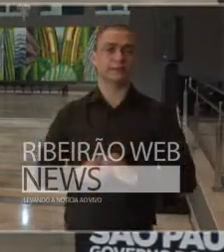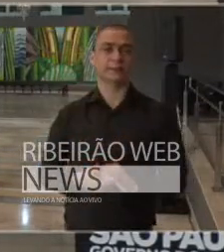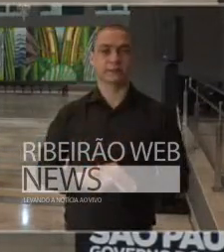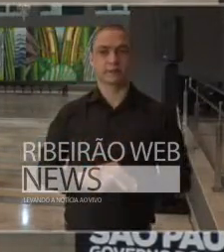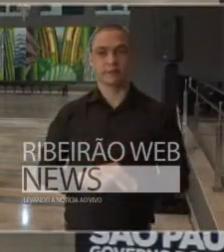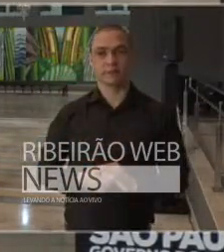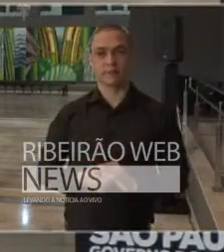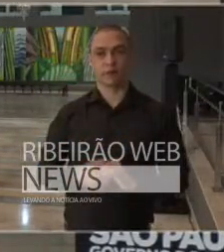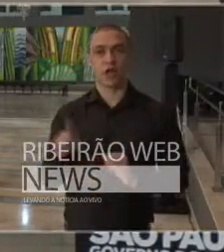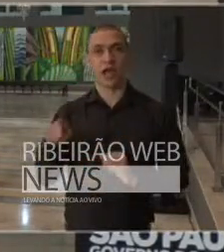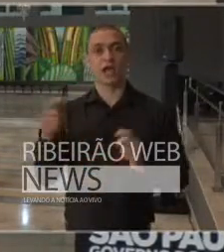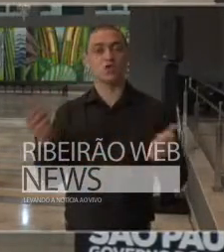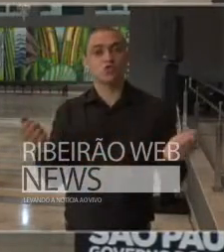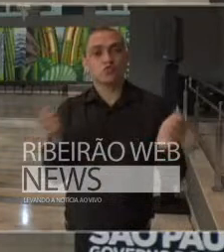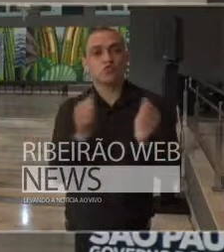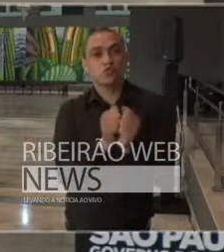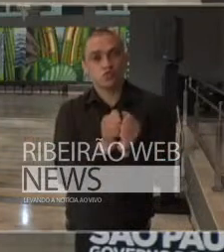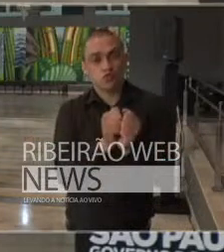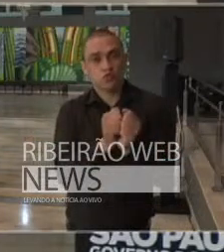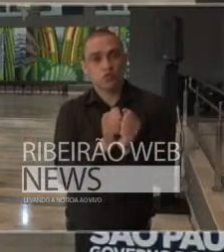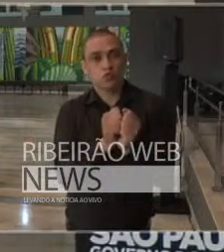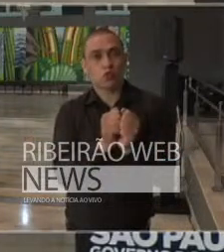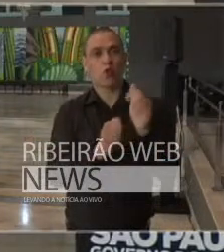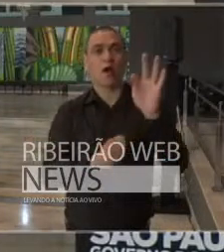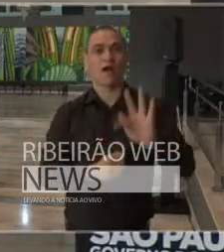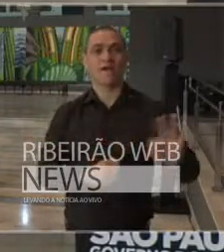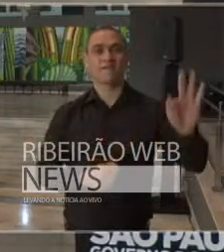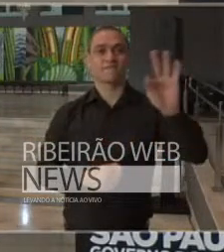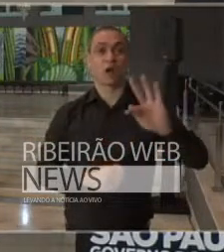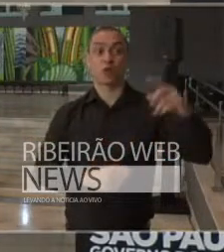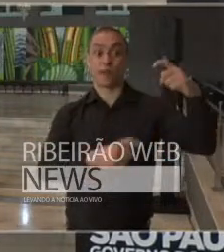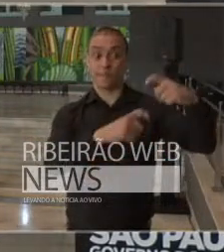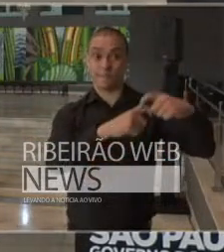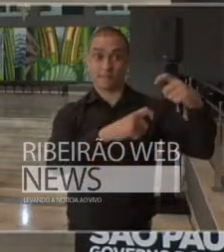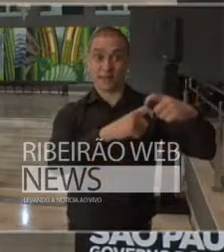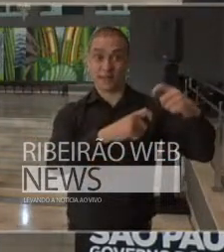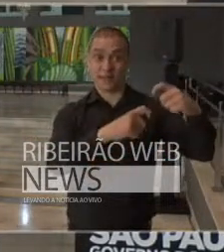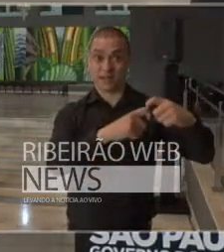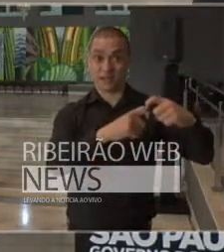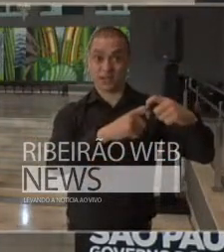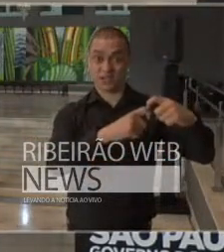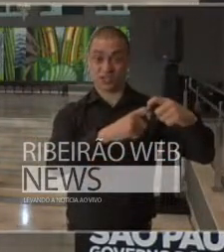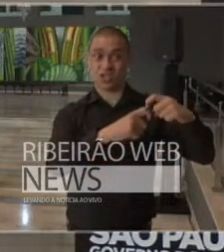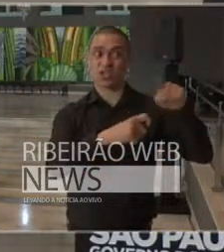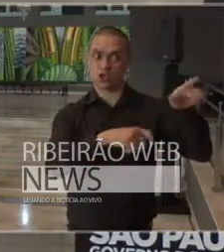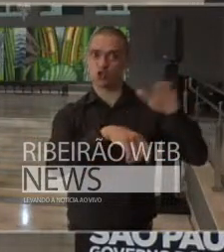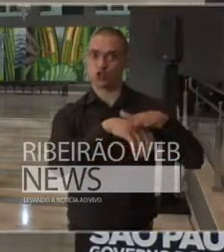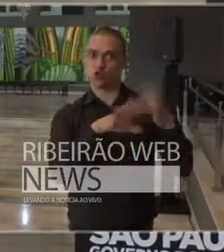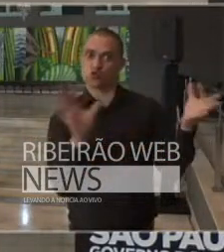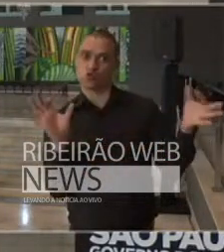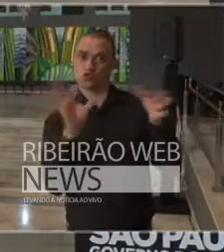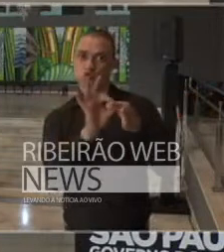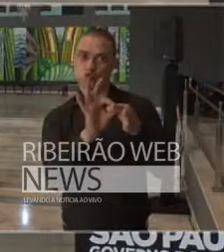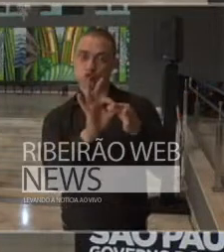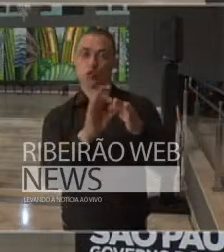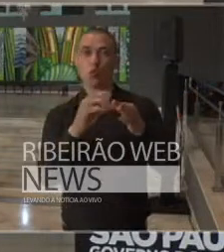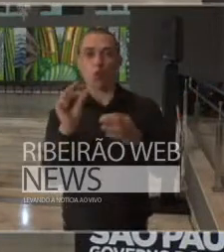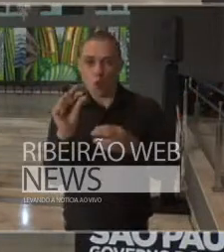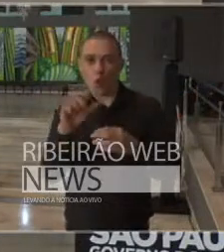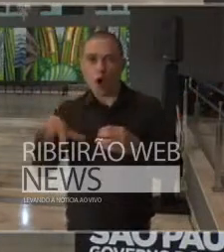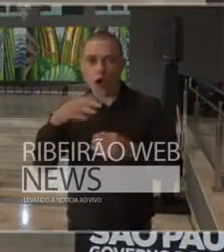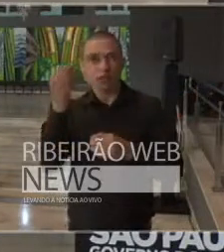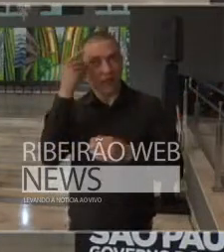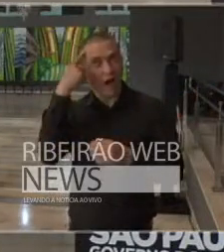em conjunto com a Faculdade de Medicina, em parte no desenvolvimento de uma tecnologia